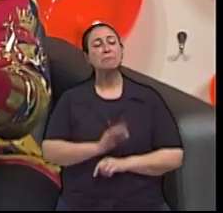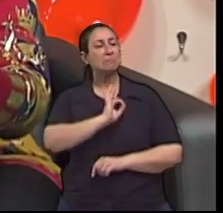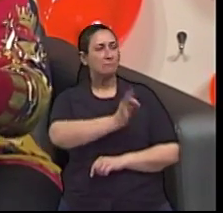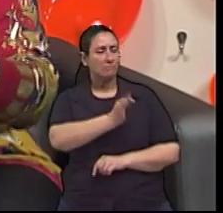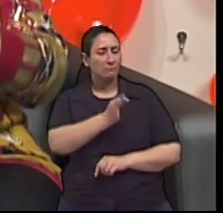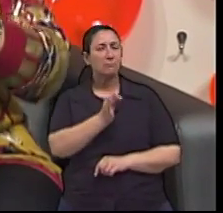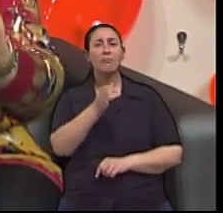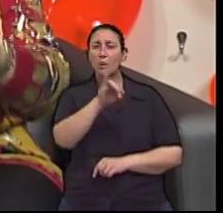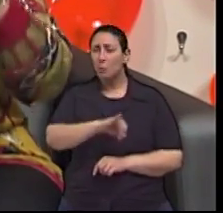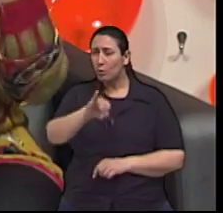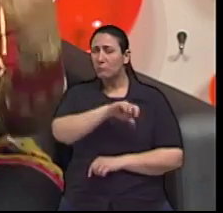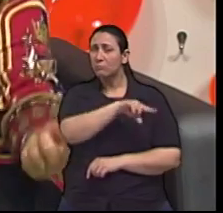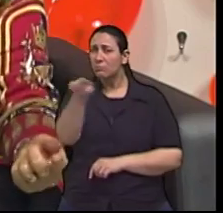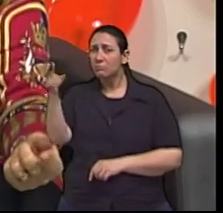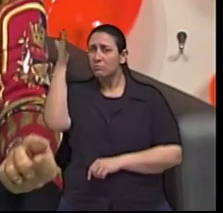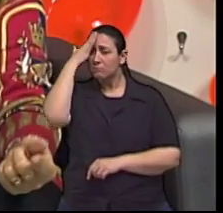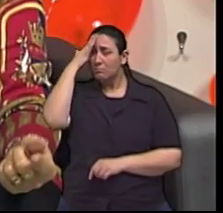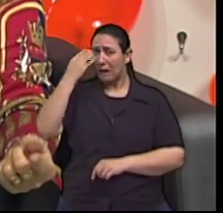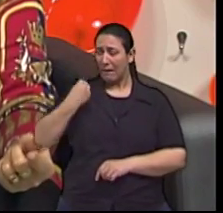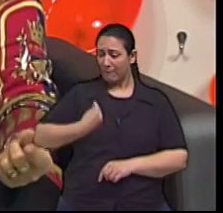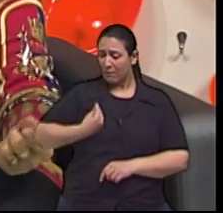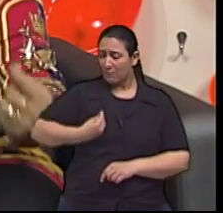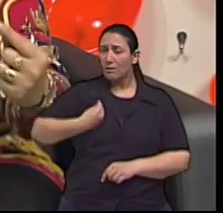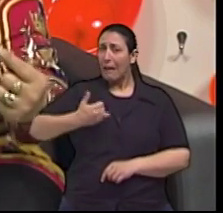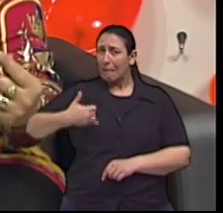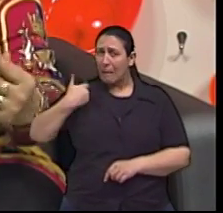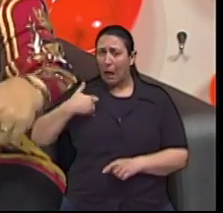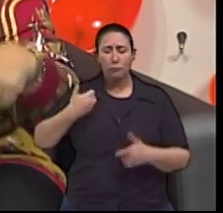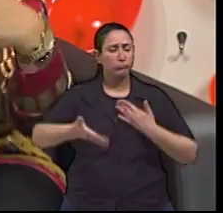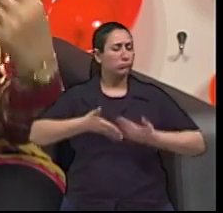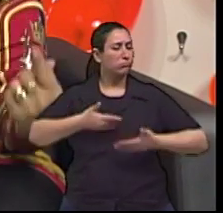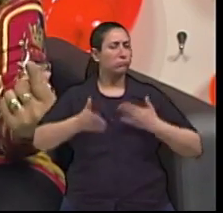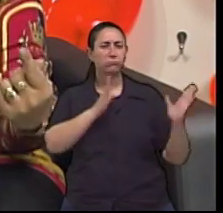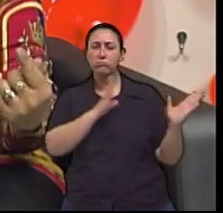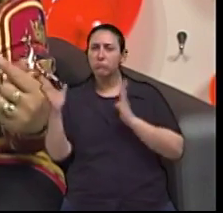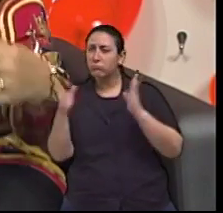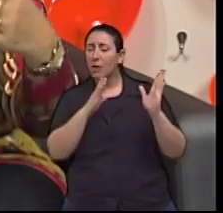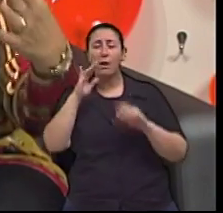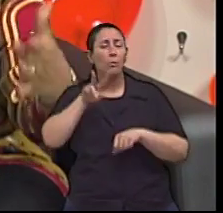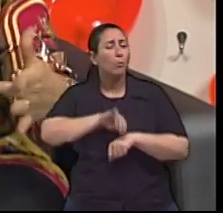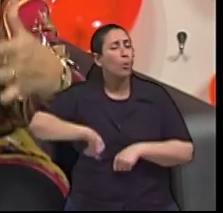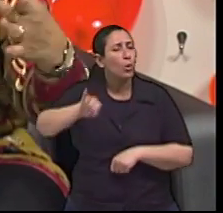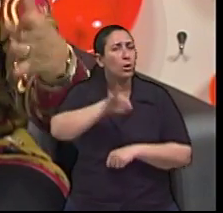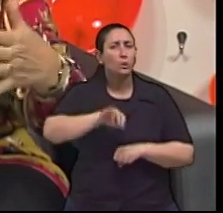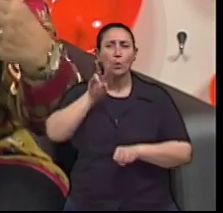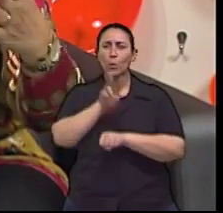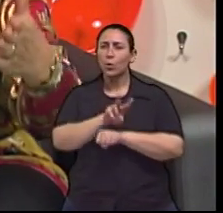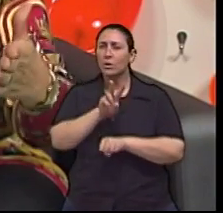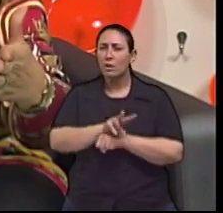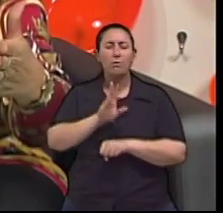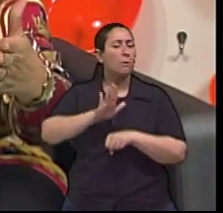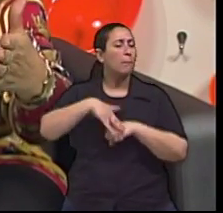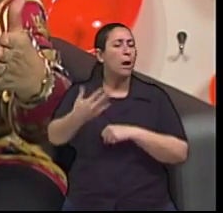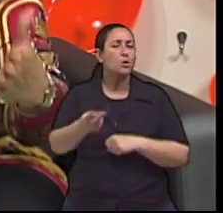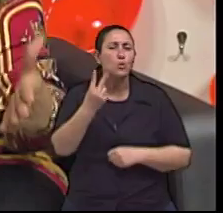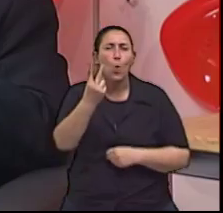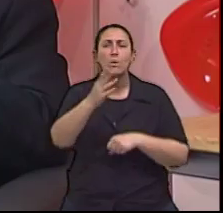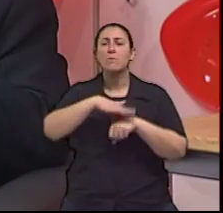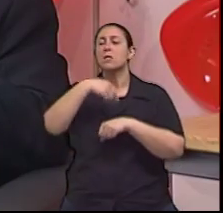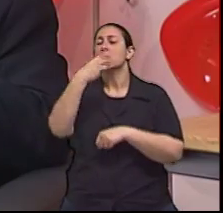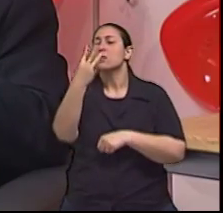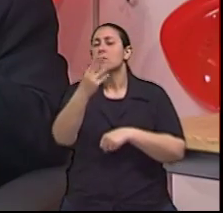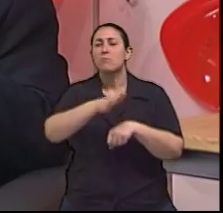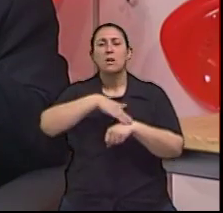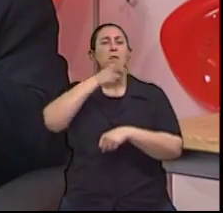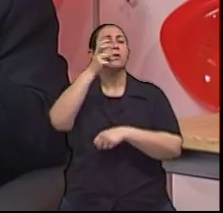tempo de se tomar uma nova atitude na vida e o ganho é real de mais dois, mais três, mais cinco anos de vida. Concorda?